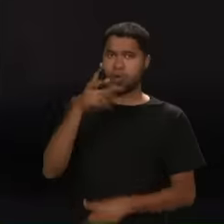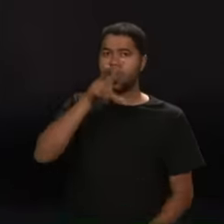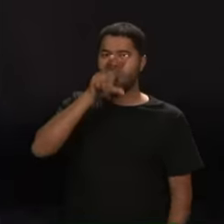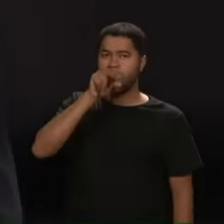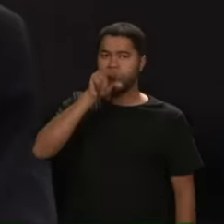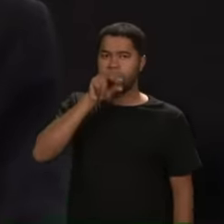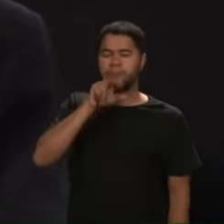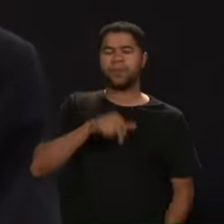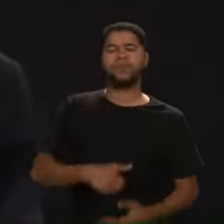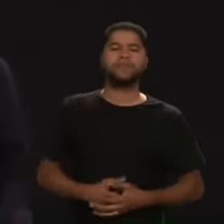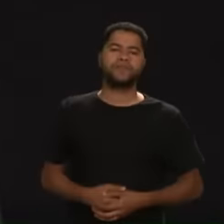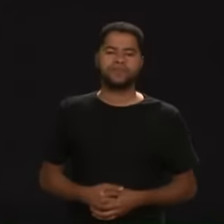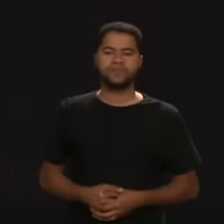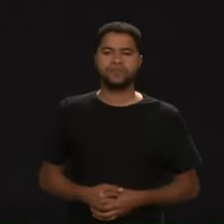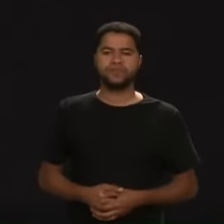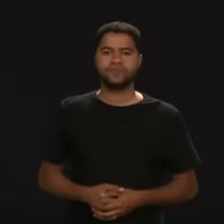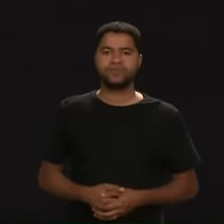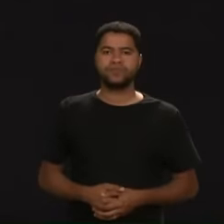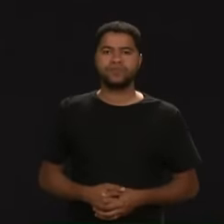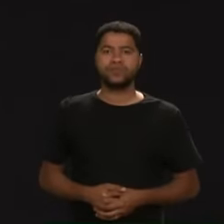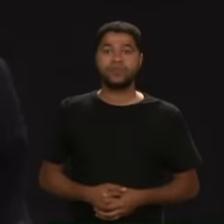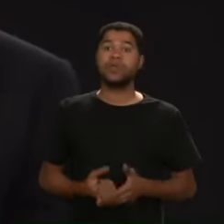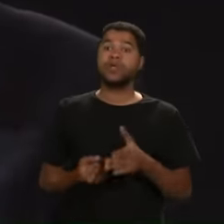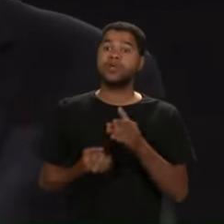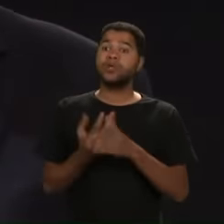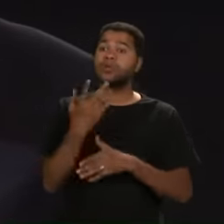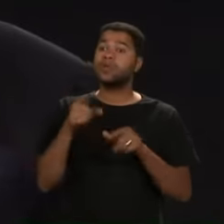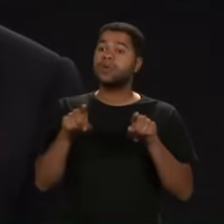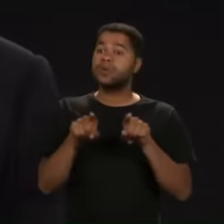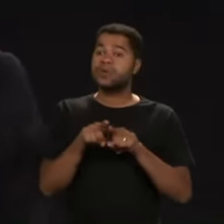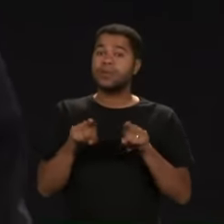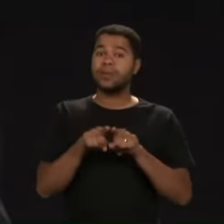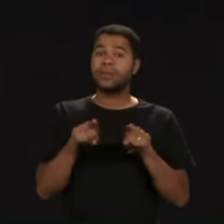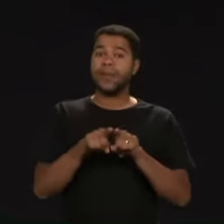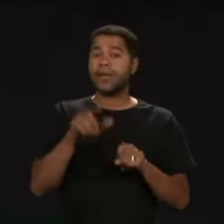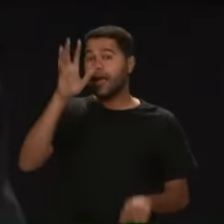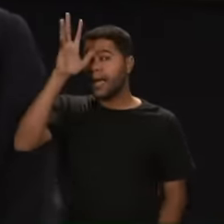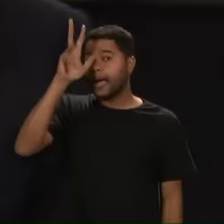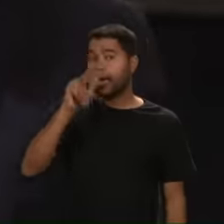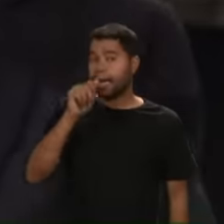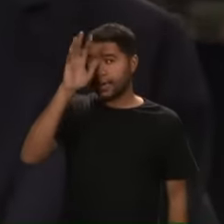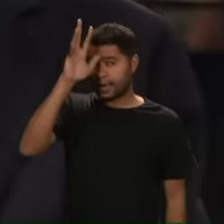pato Ele criou também A galinha